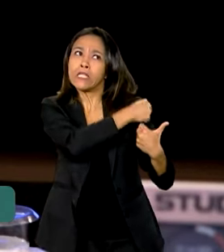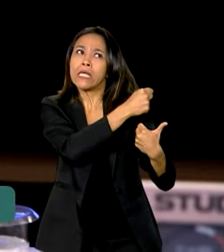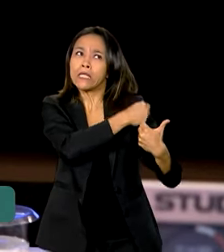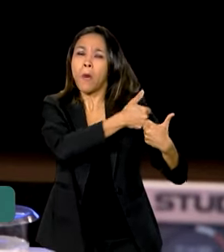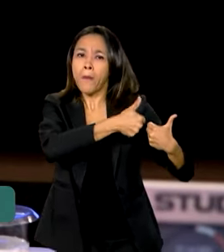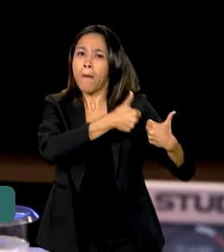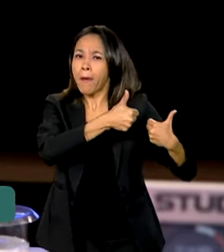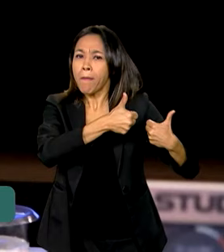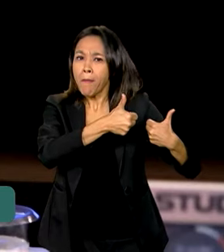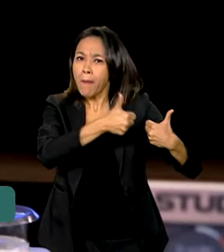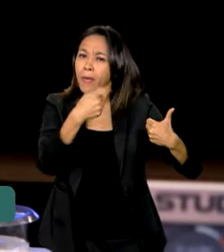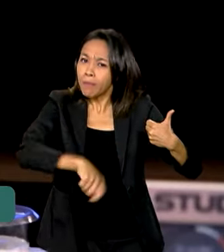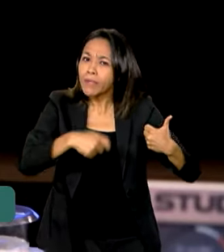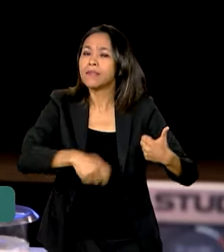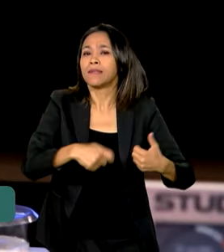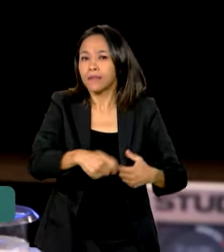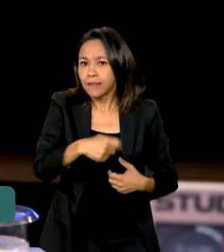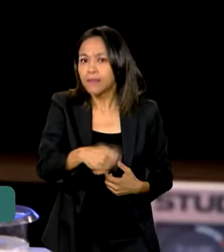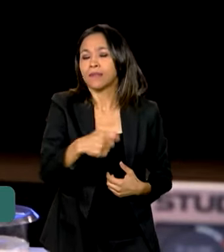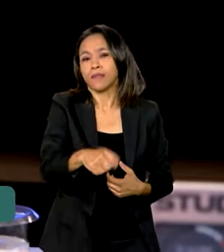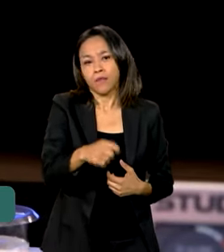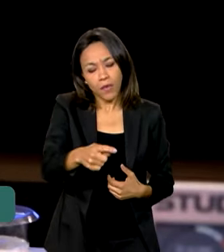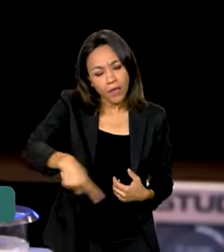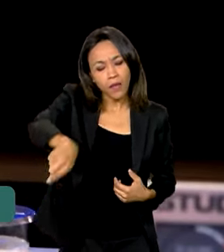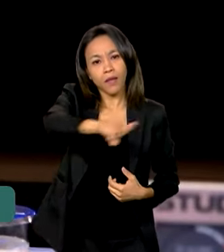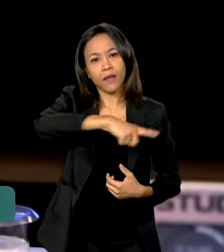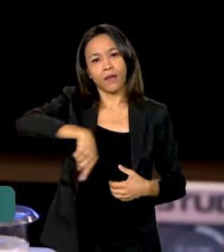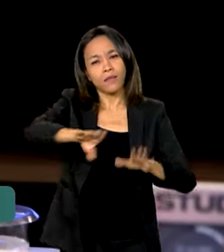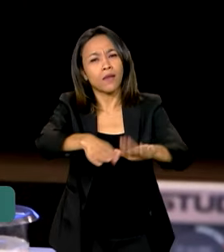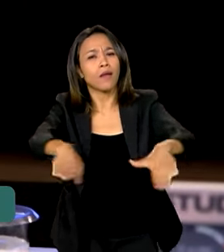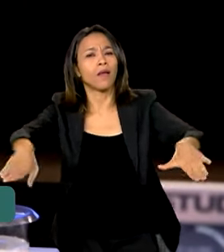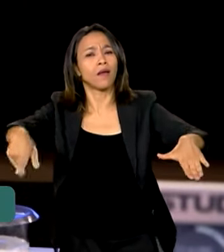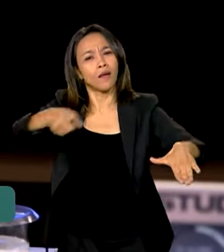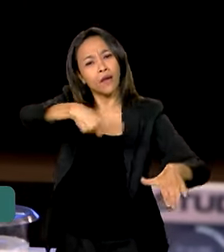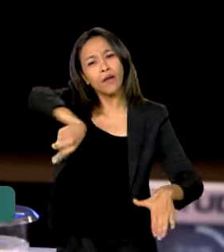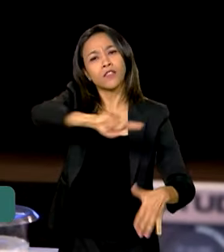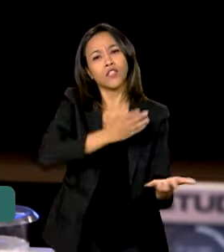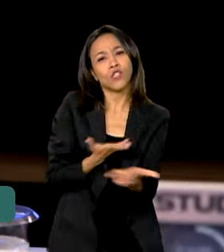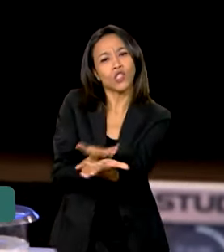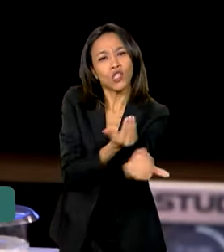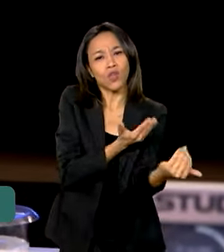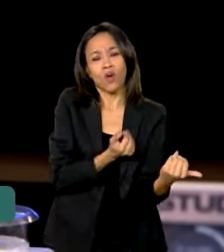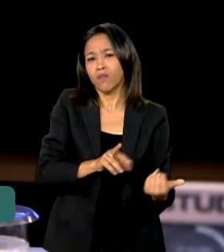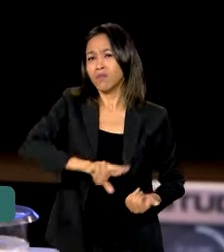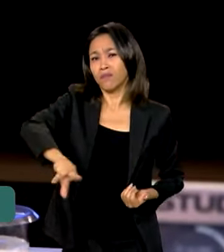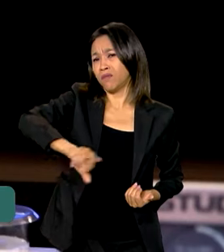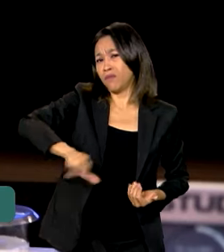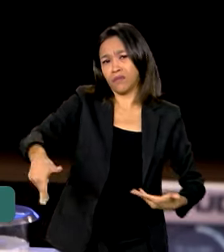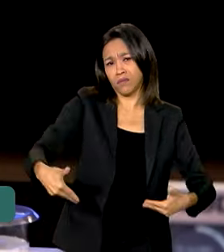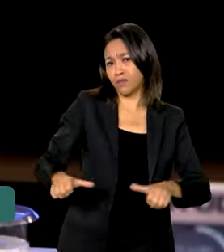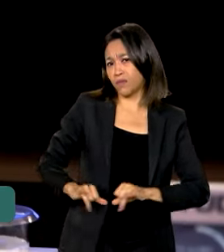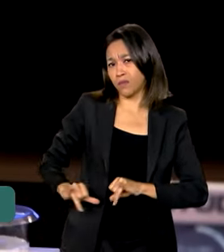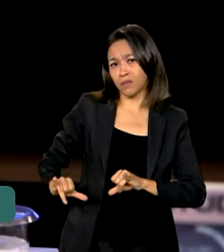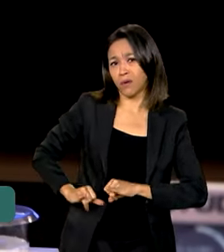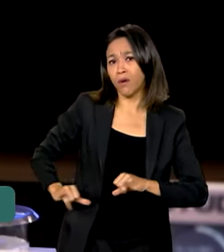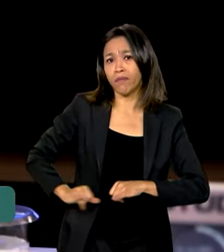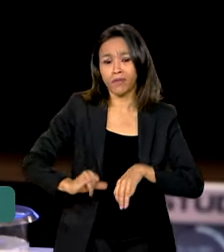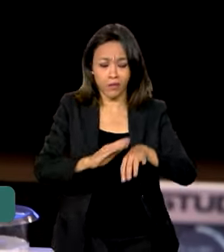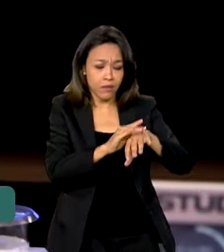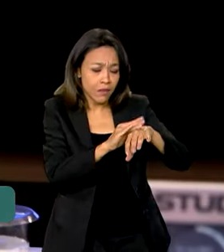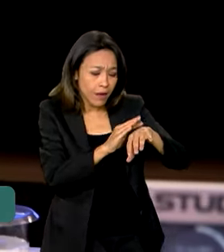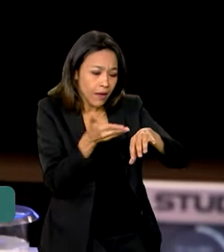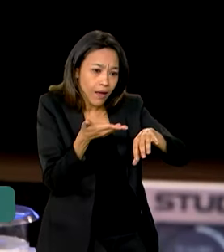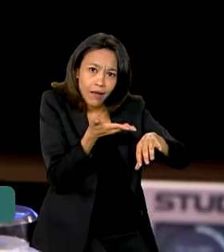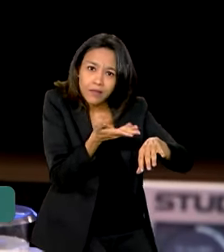vacinais necessárias para que nossas crianças, nossos jovens, não sofram de doenças que